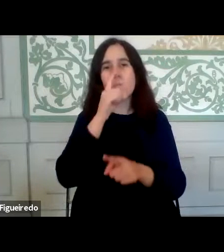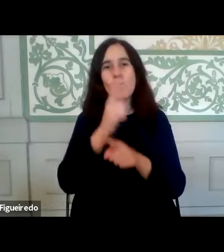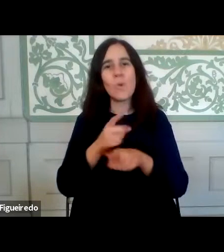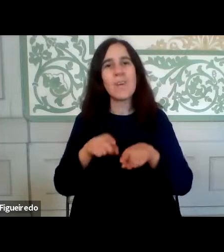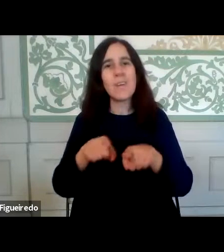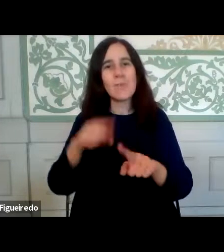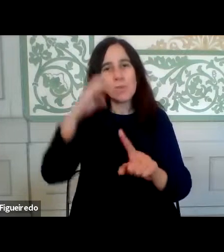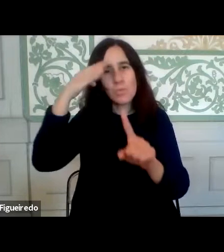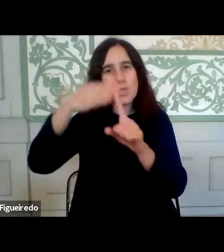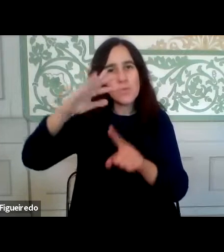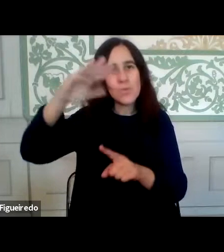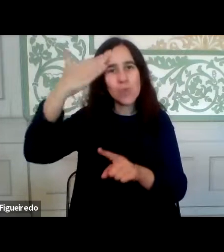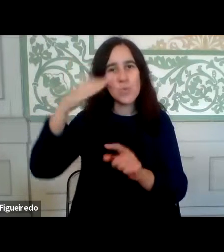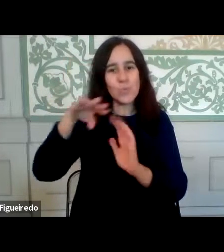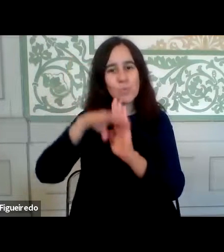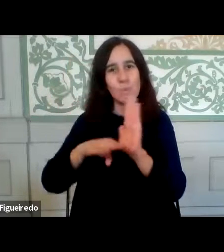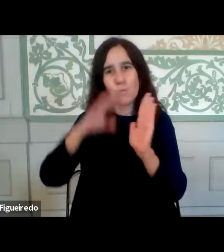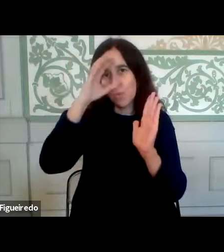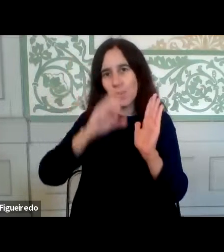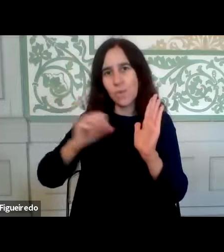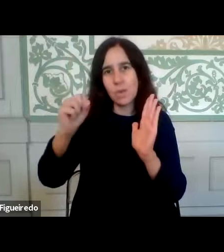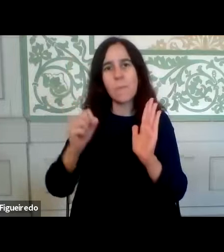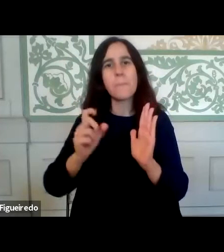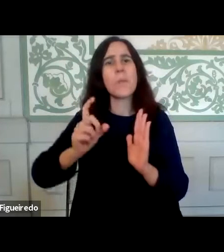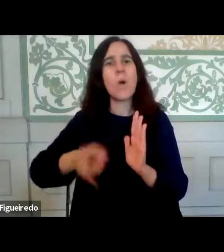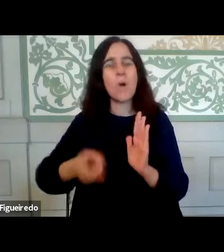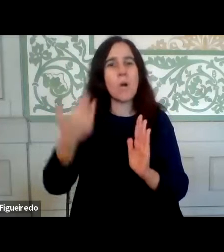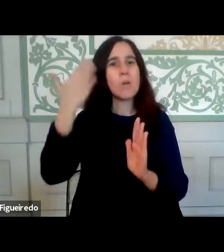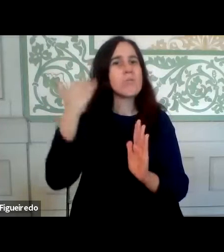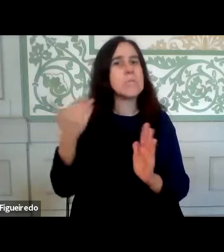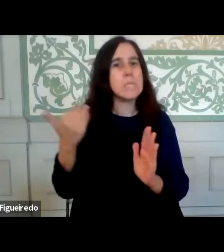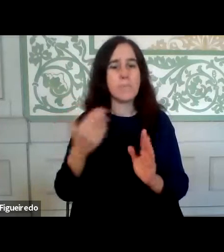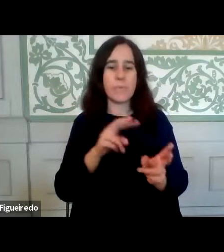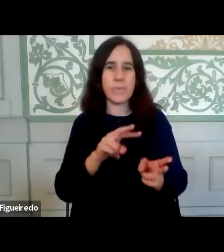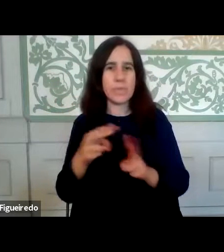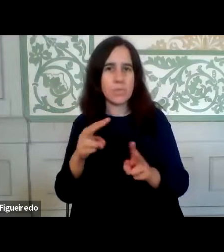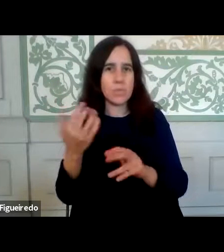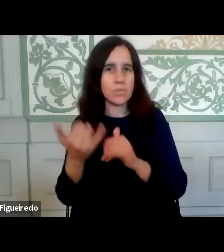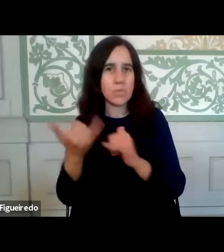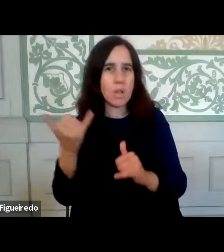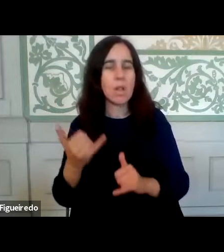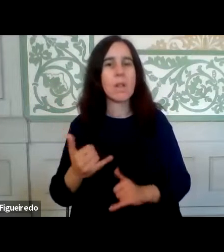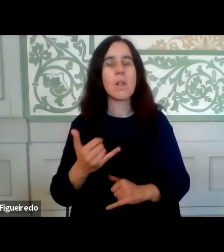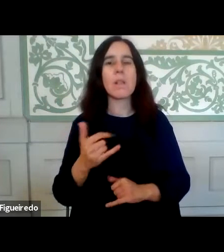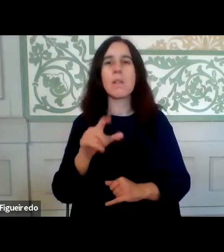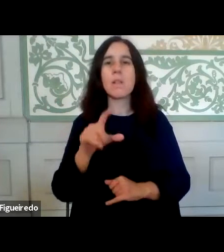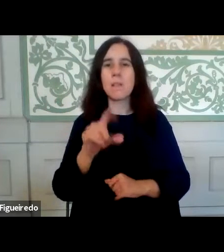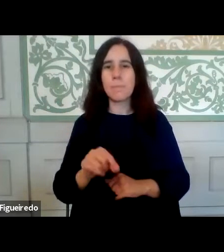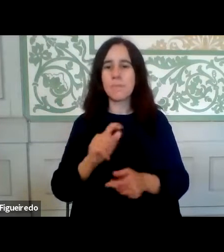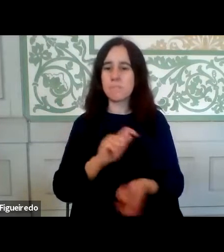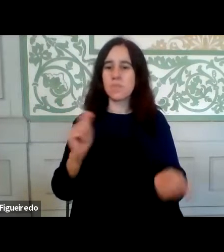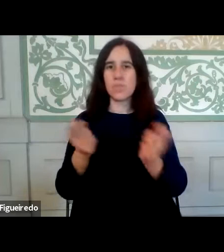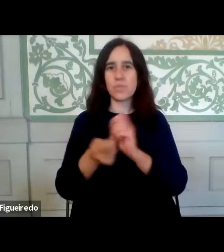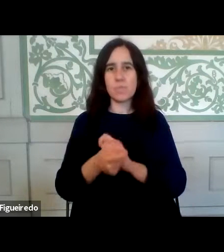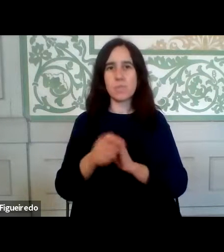objetivos do programa de governo, que eram a transição digital e a própria transformação